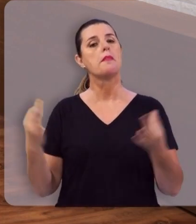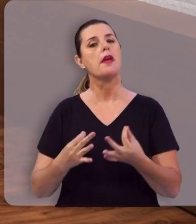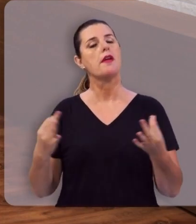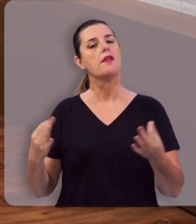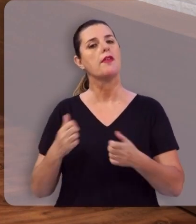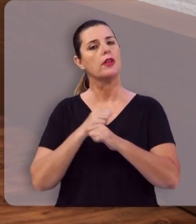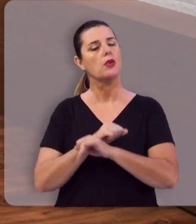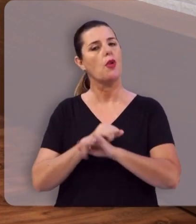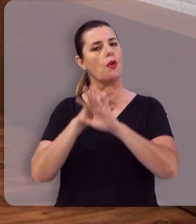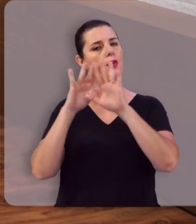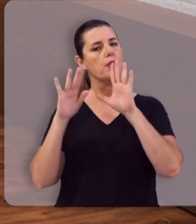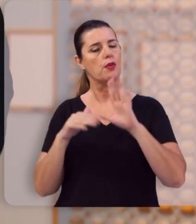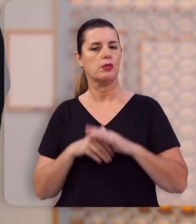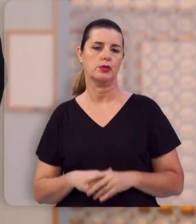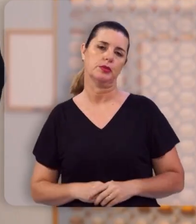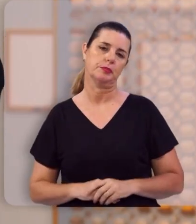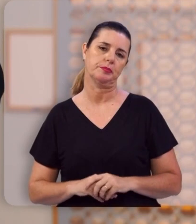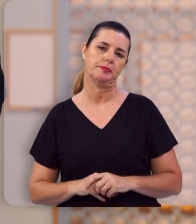glorioso.